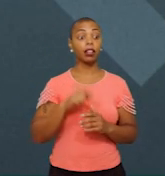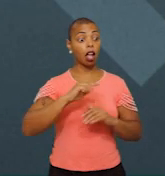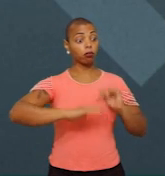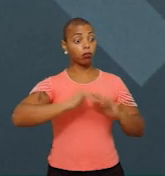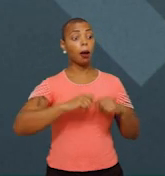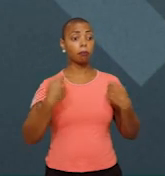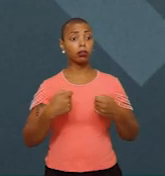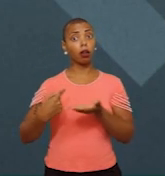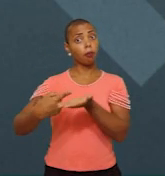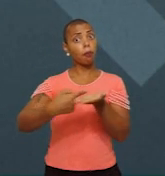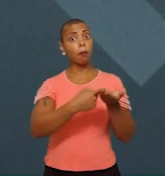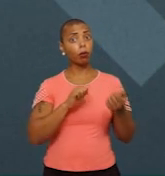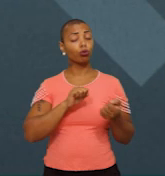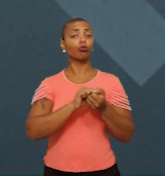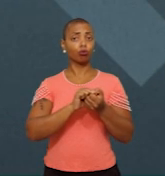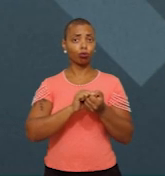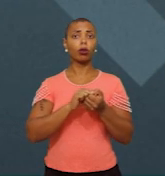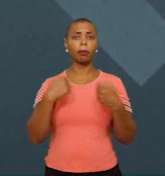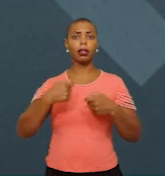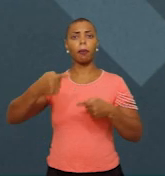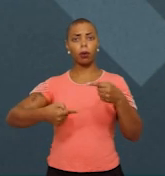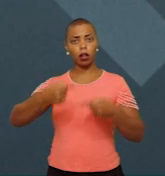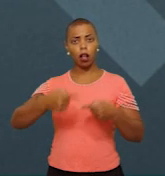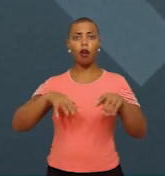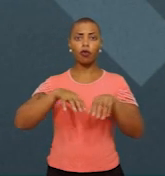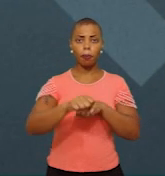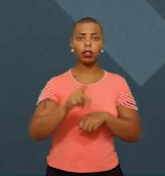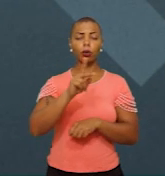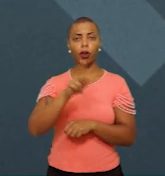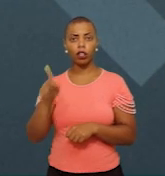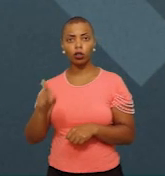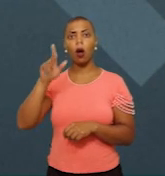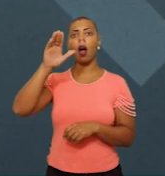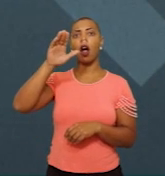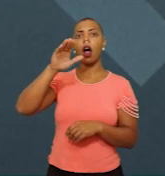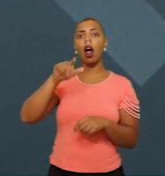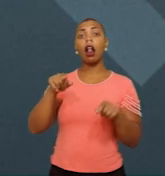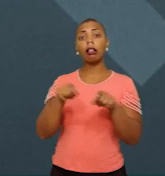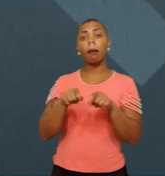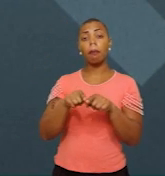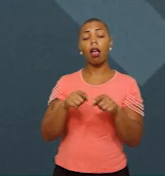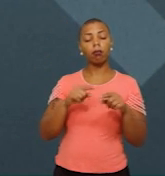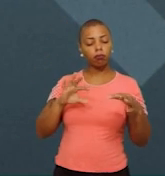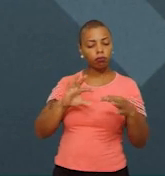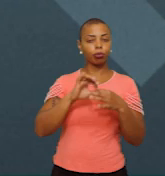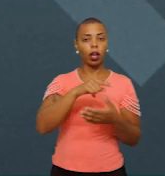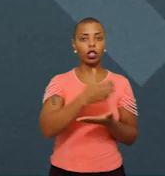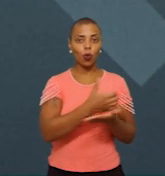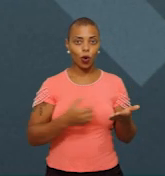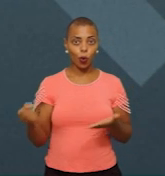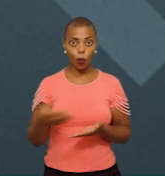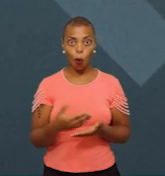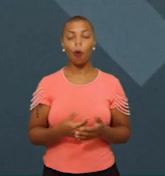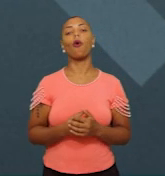coordenadas. Eu preciso ter uma política de formação de professores à luz nesse novo currículo, eu preciso ter uma